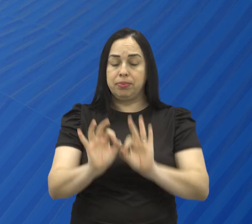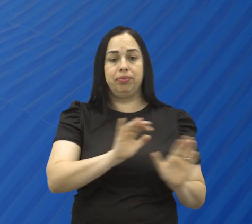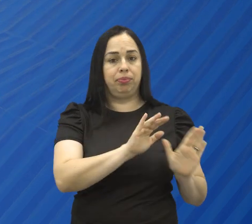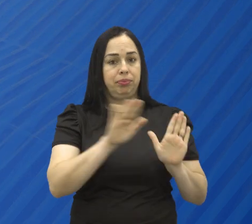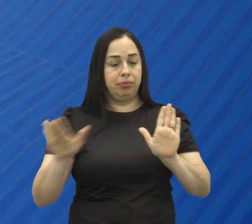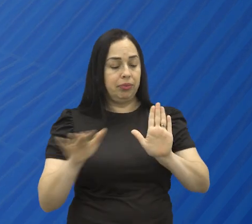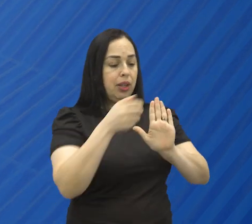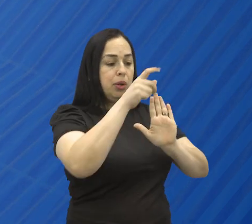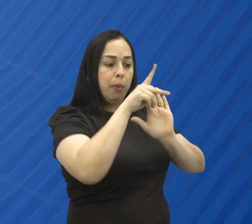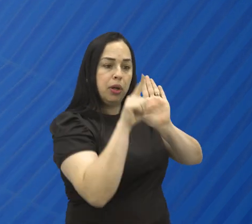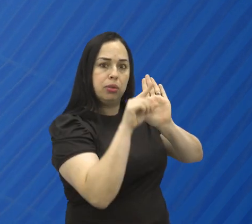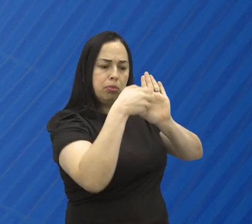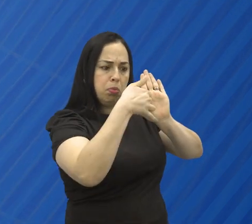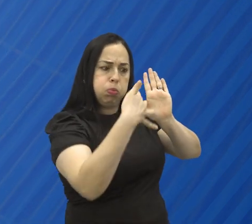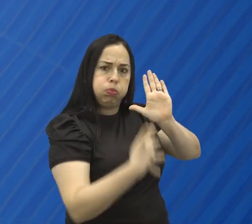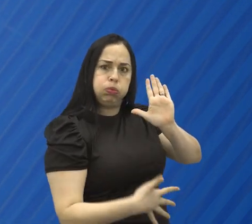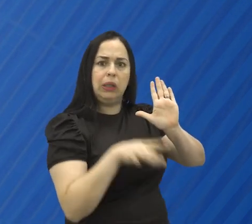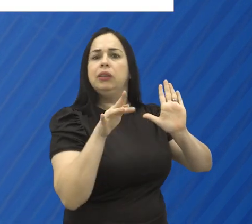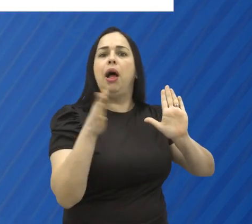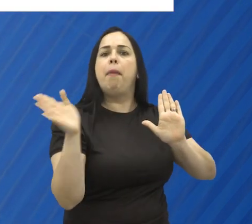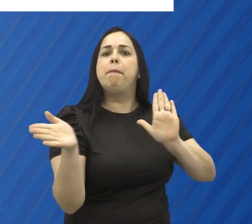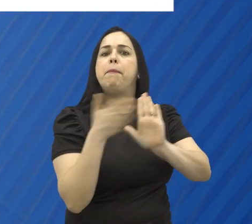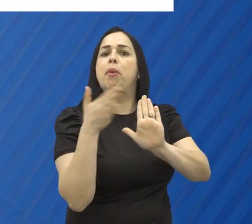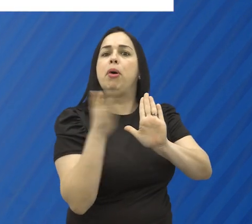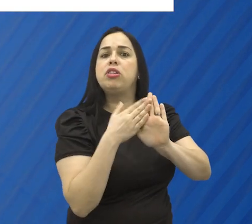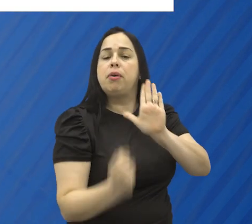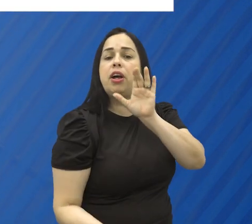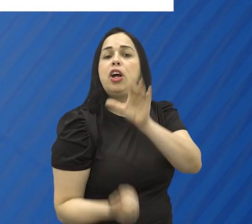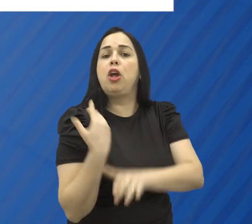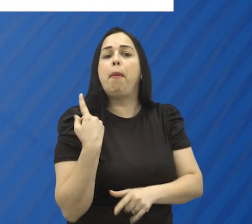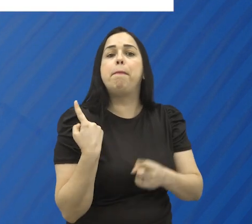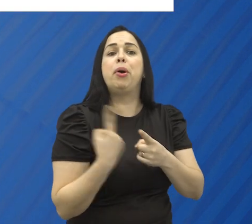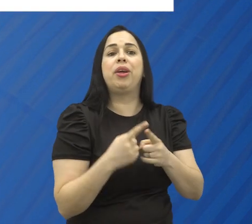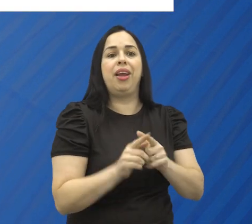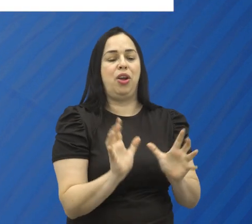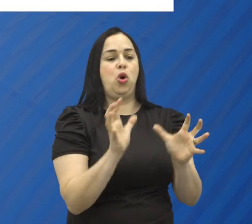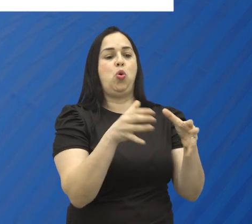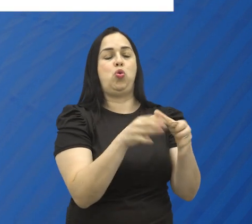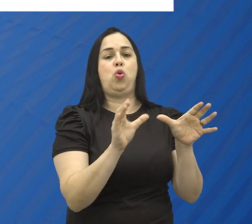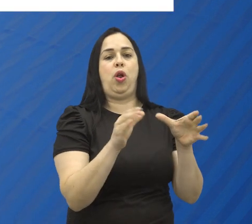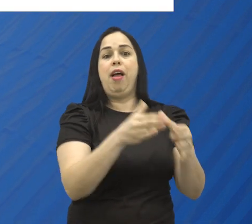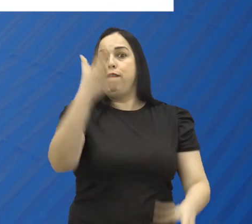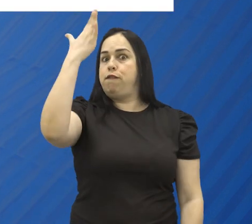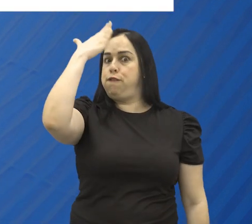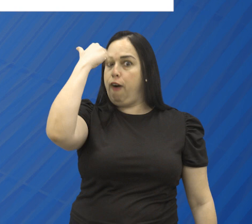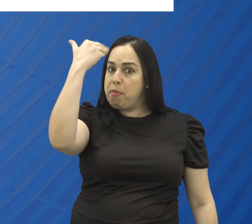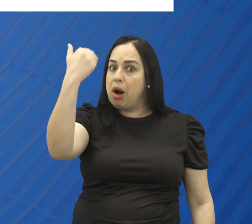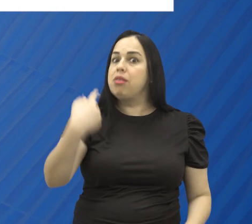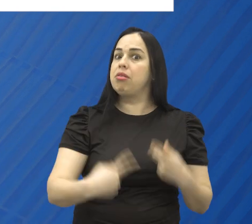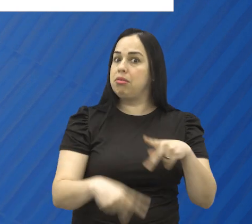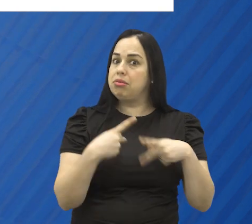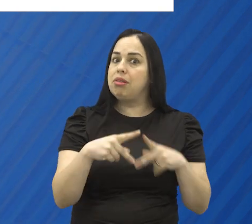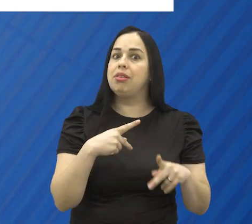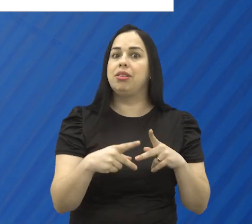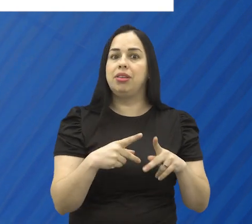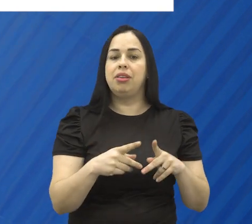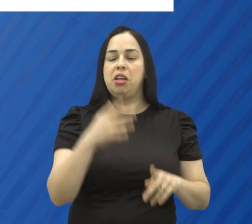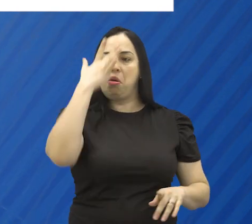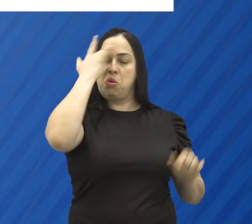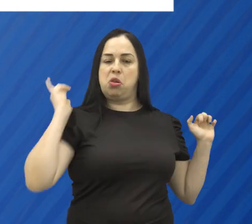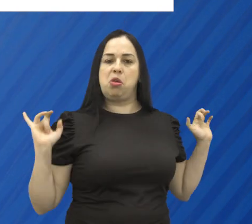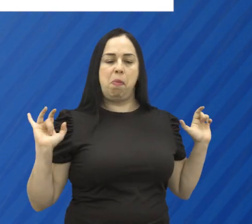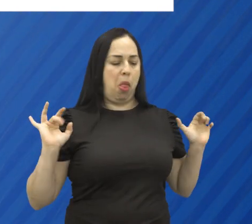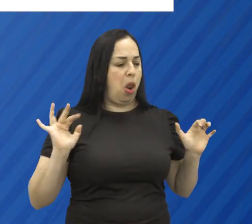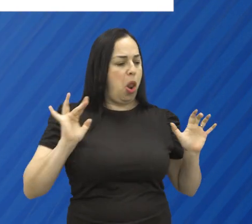Segundo a justificativa do projeto, a proposta foi criada a partir do sucesso dos blocos de carnaval de São José, que